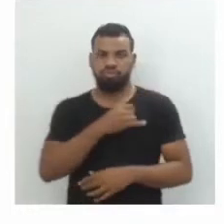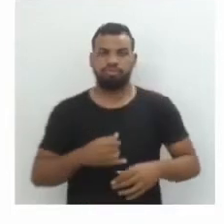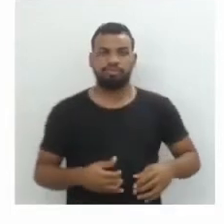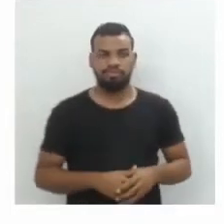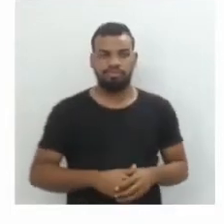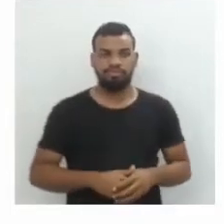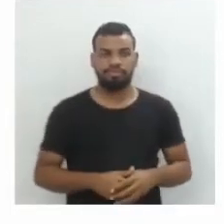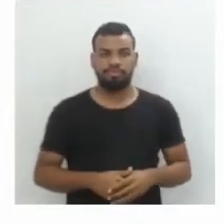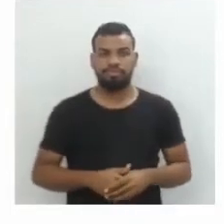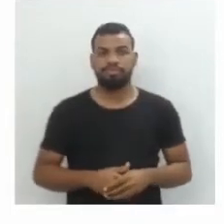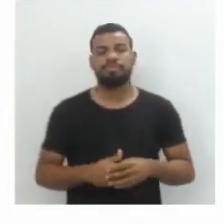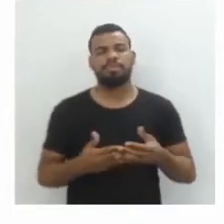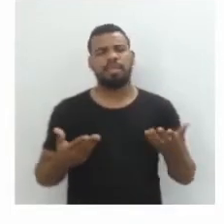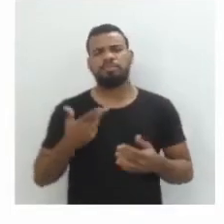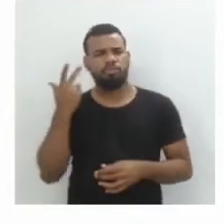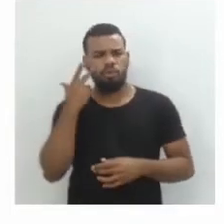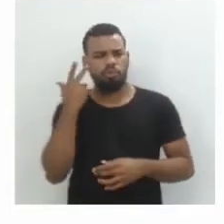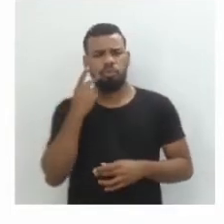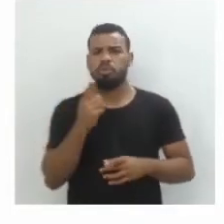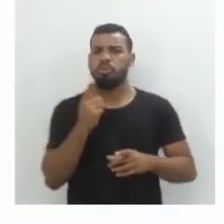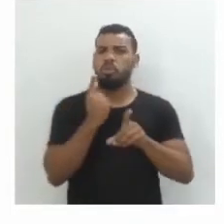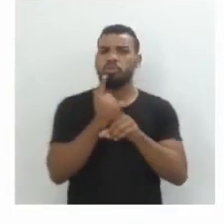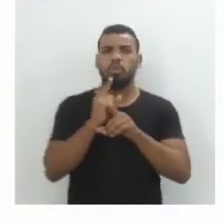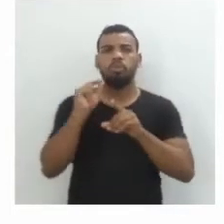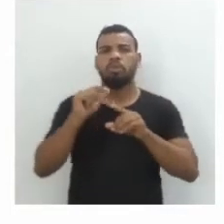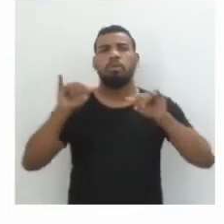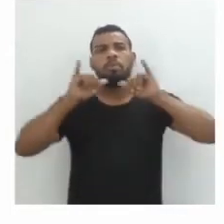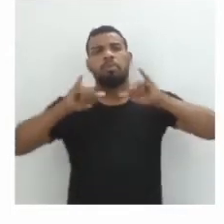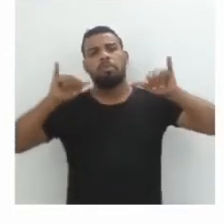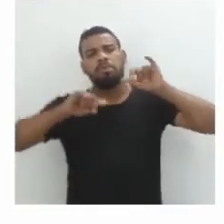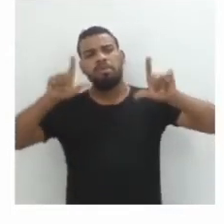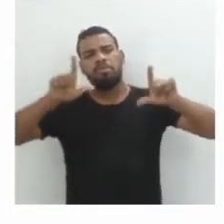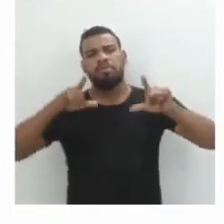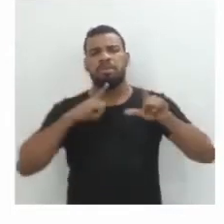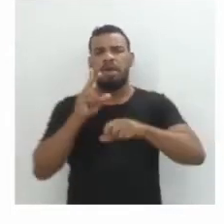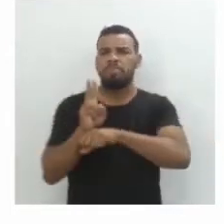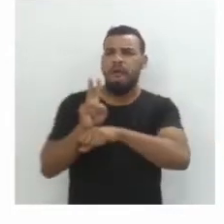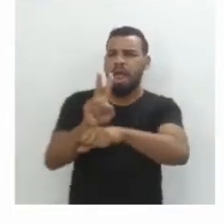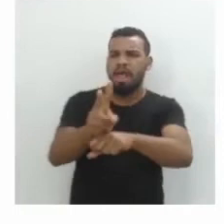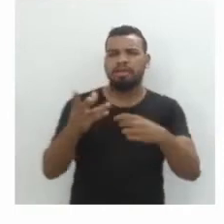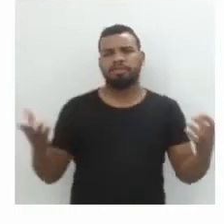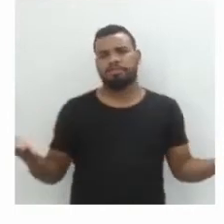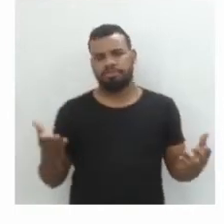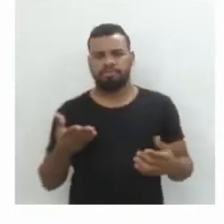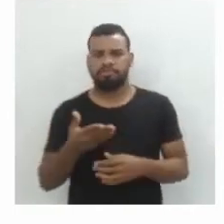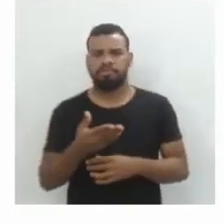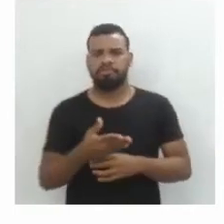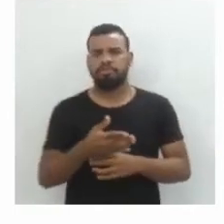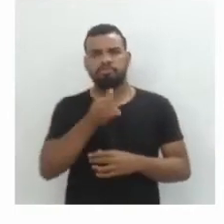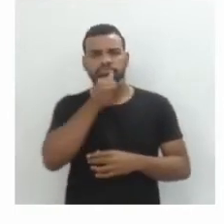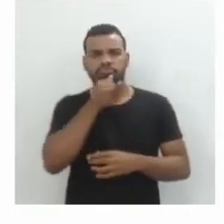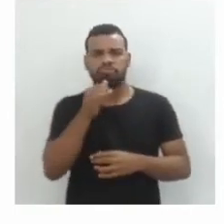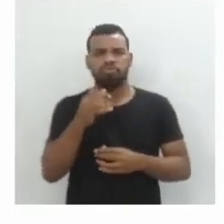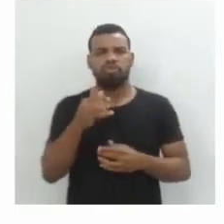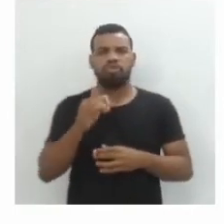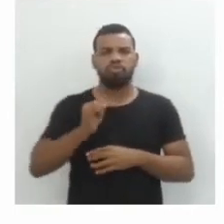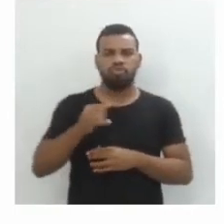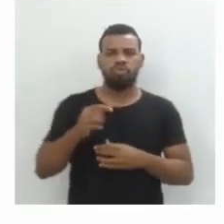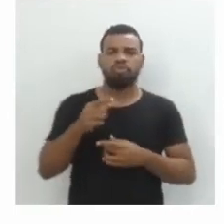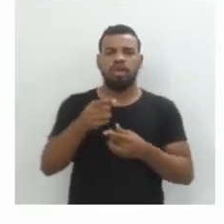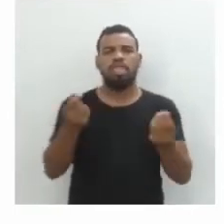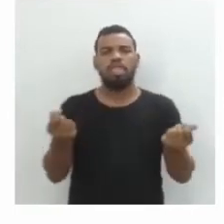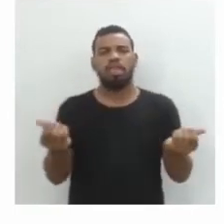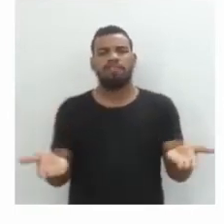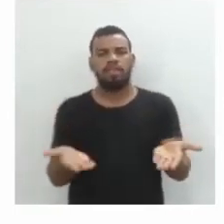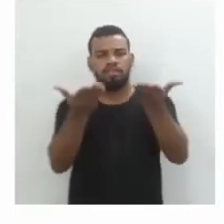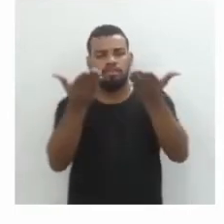comum a gente encontrar propagandas oferecendo empréstimos, outras, investimentos, então é bom